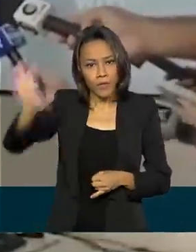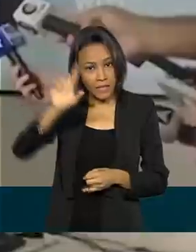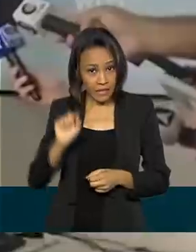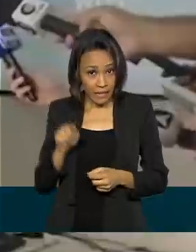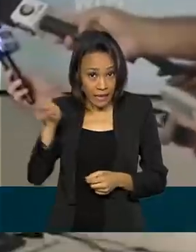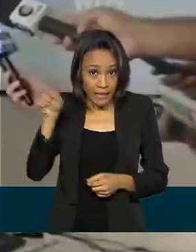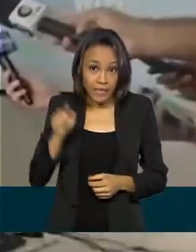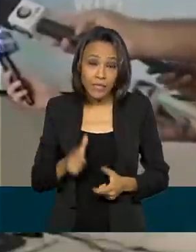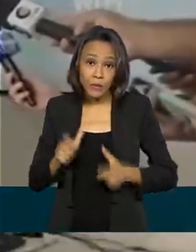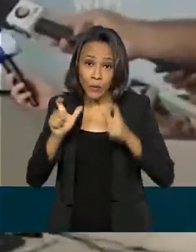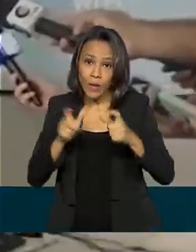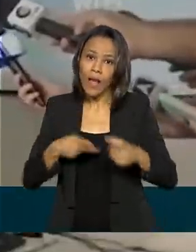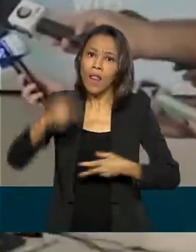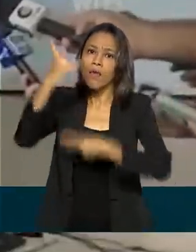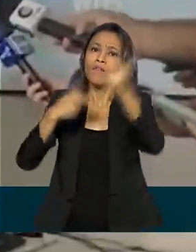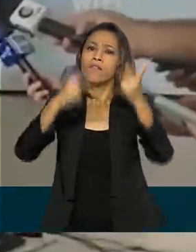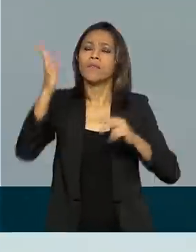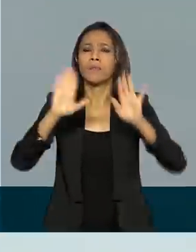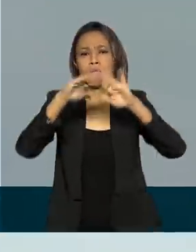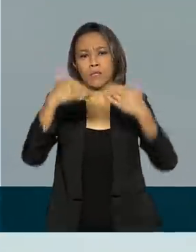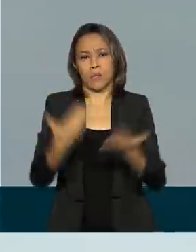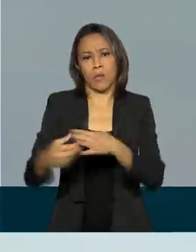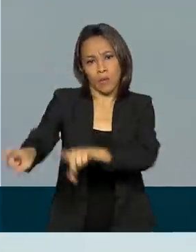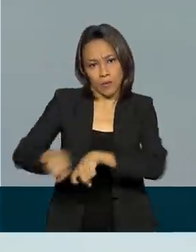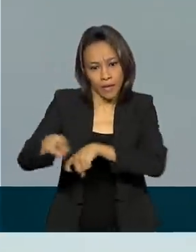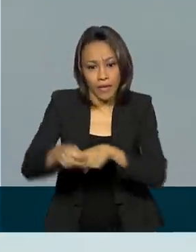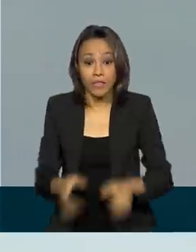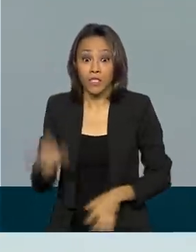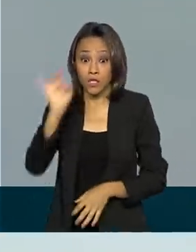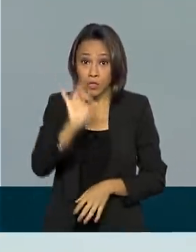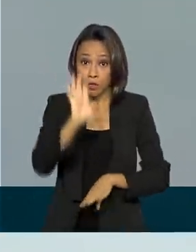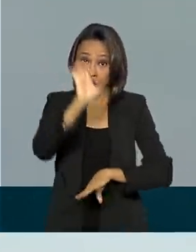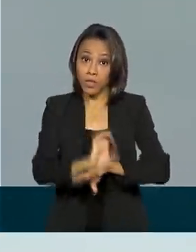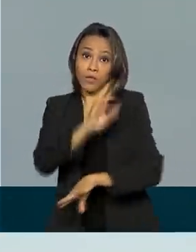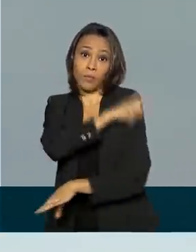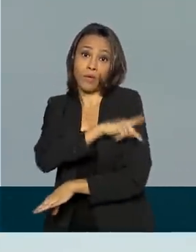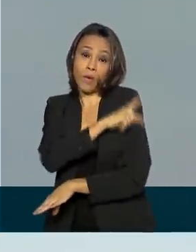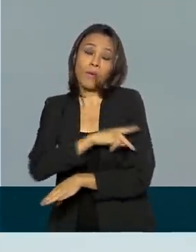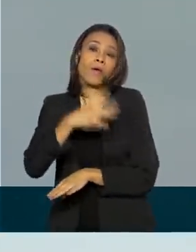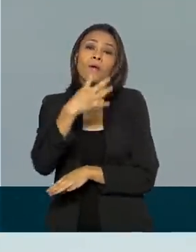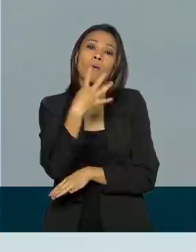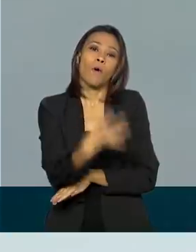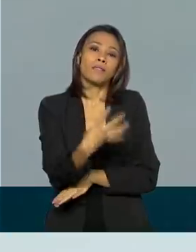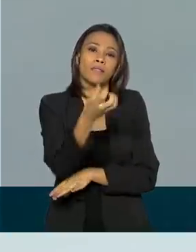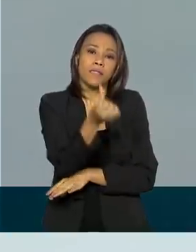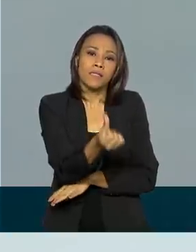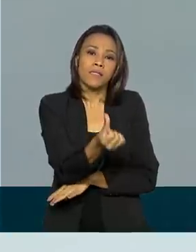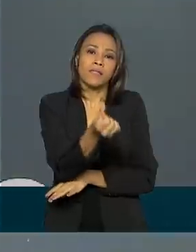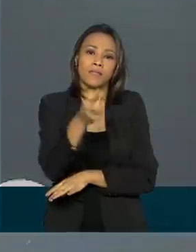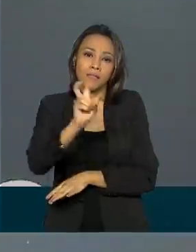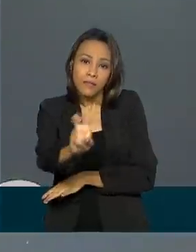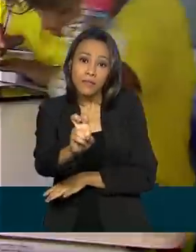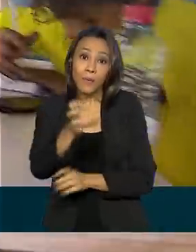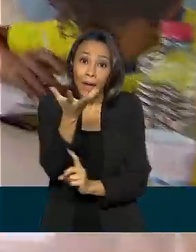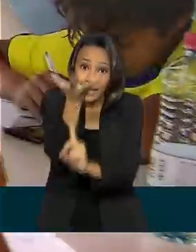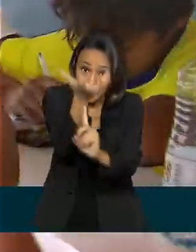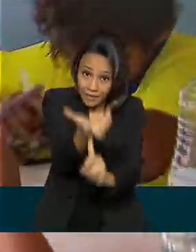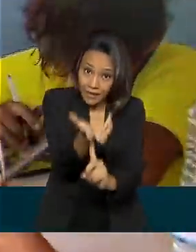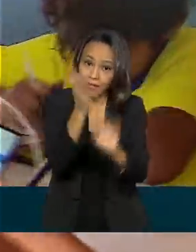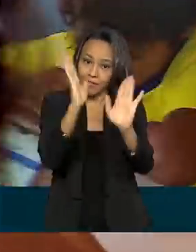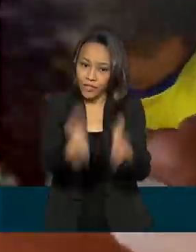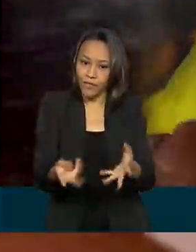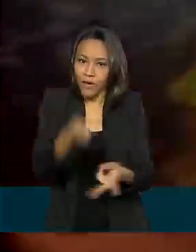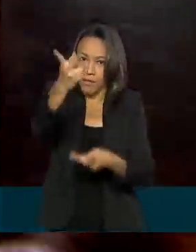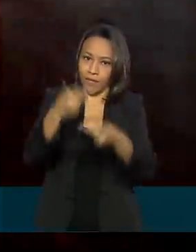levamos a maioria para escolas rurais. Só no Piauí já foram 465 antenas instaladas. O